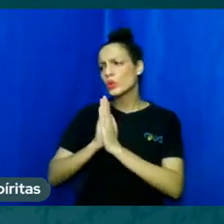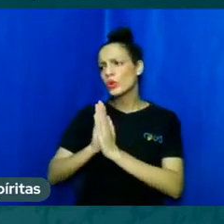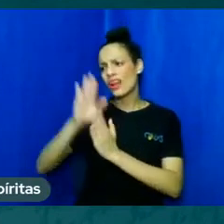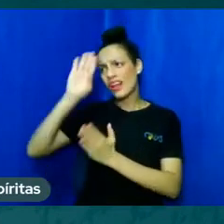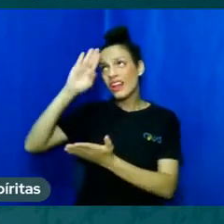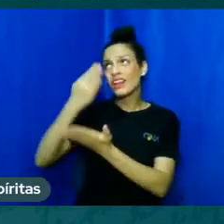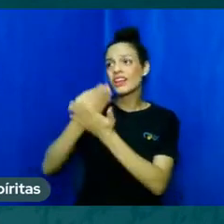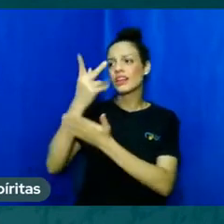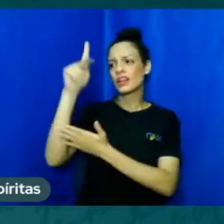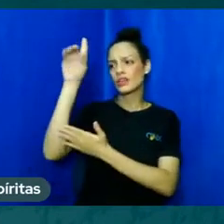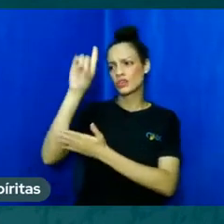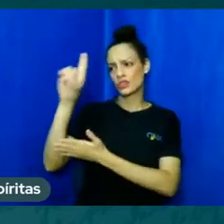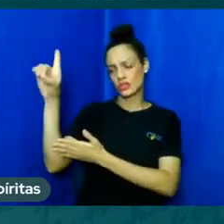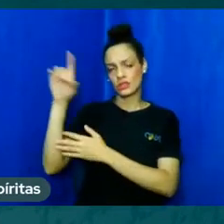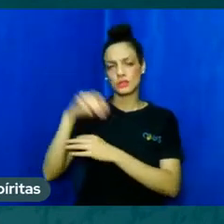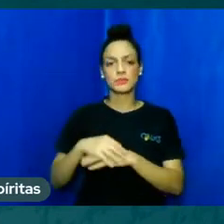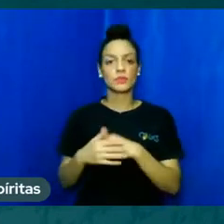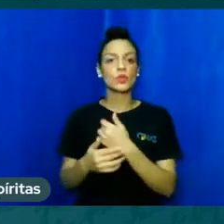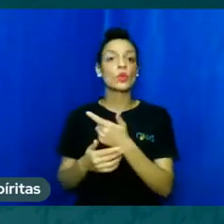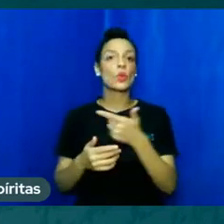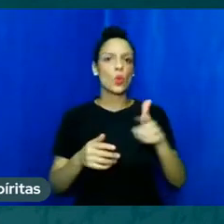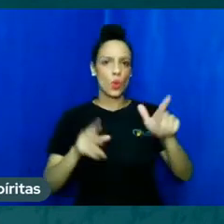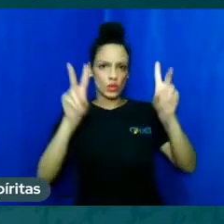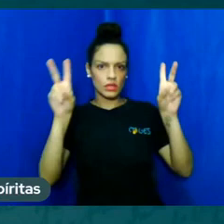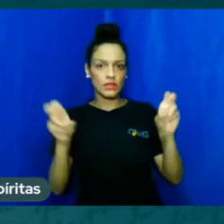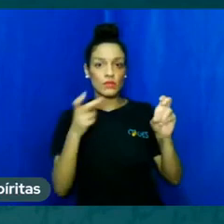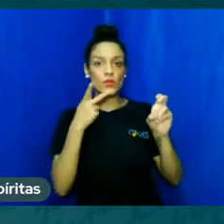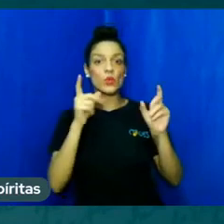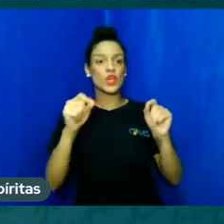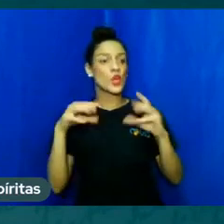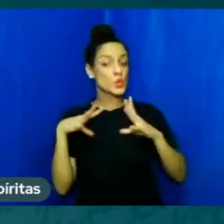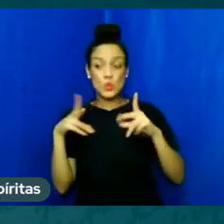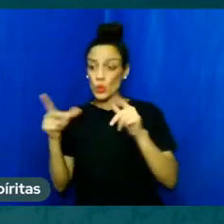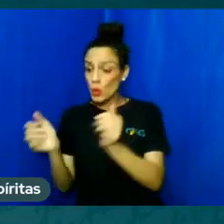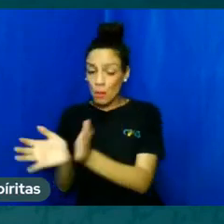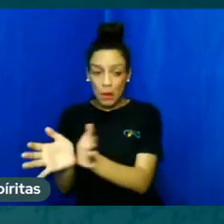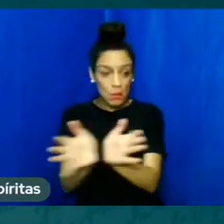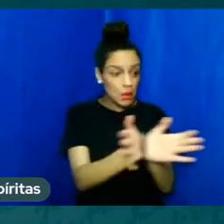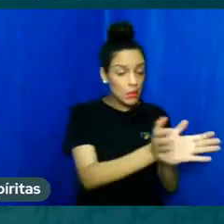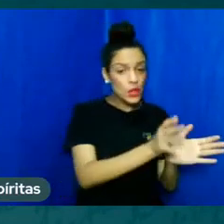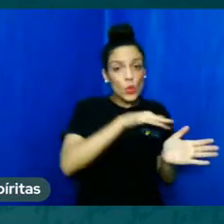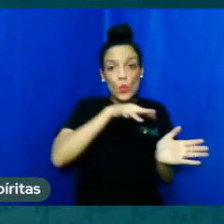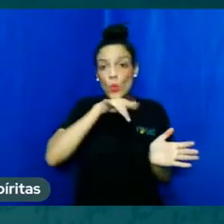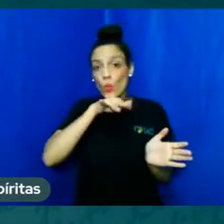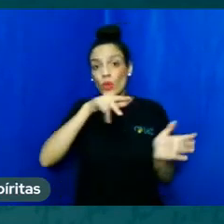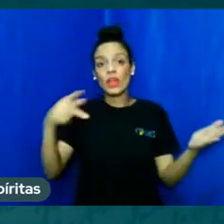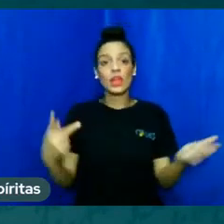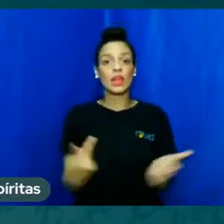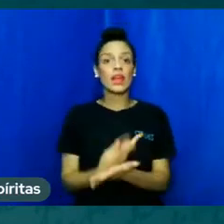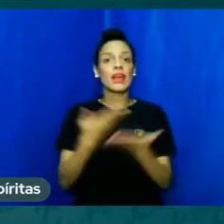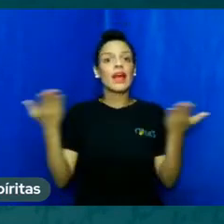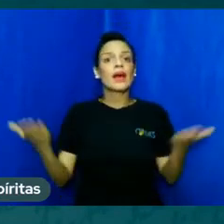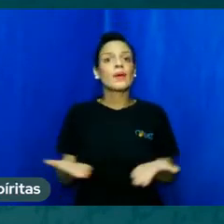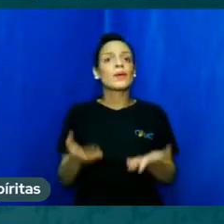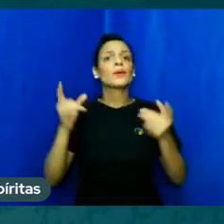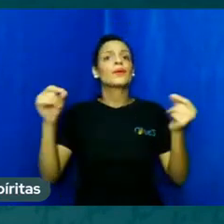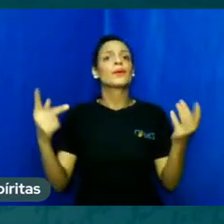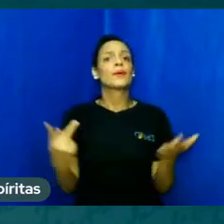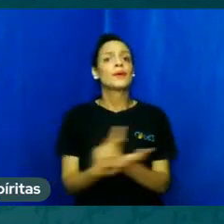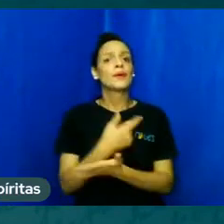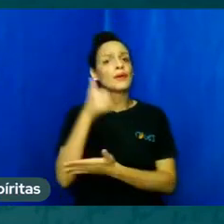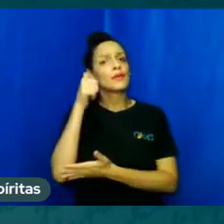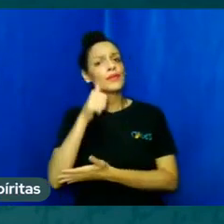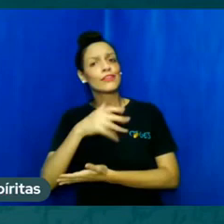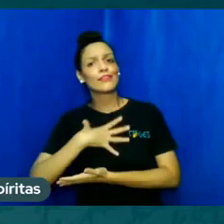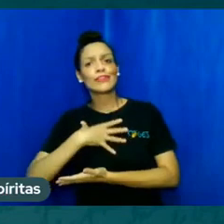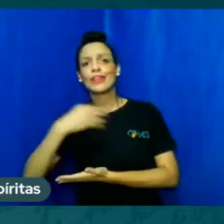pessoa que comentou que tem acontecido com ela tudo de ruim e agora pra completar ainda perdeu também a filha não